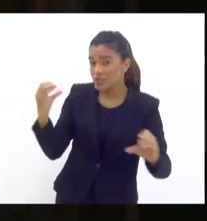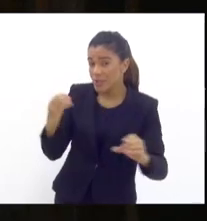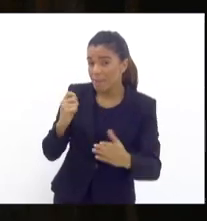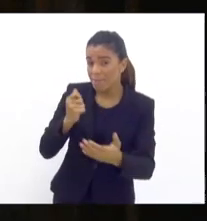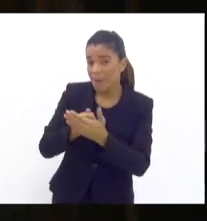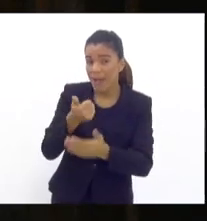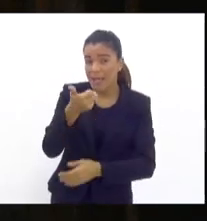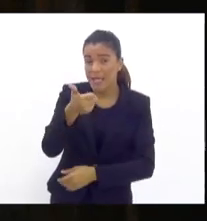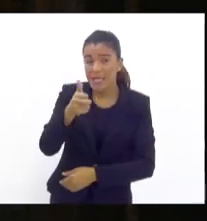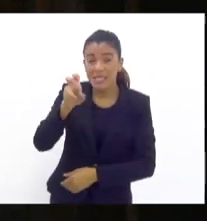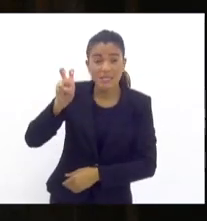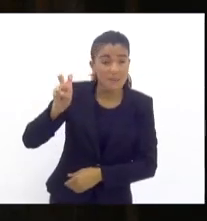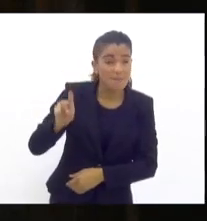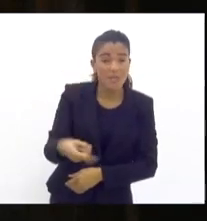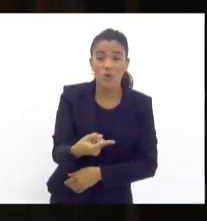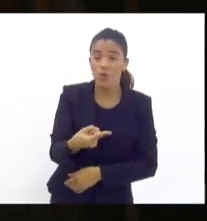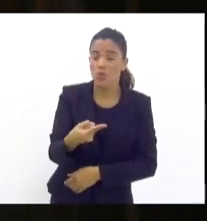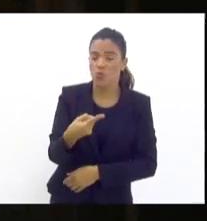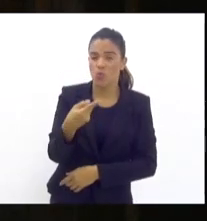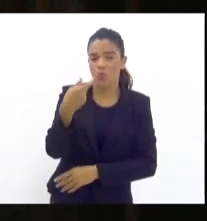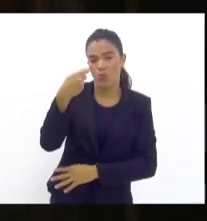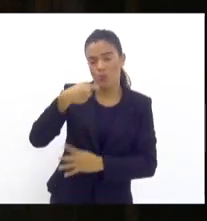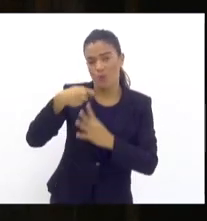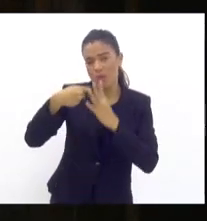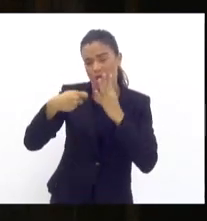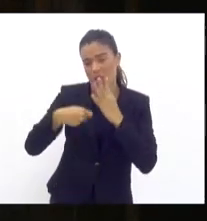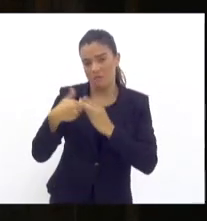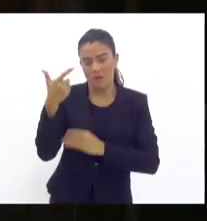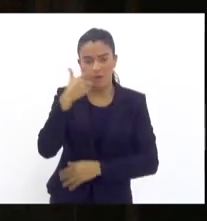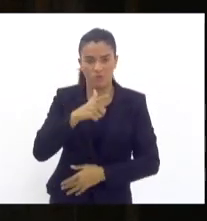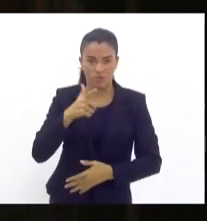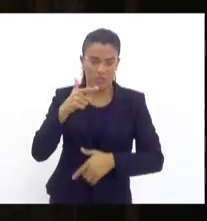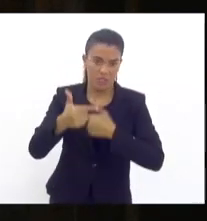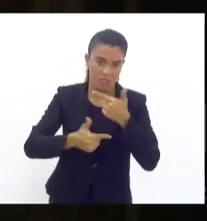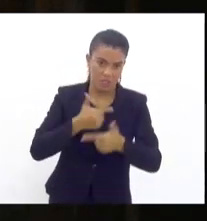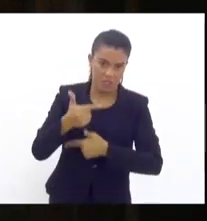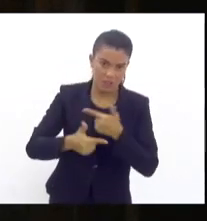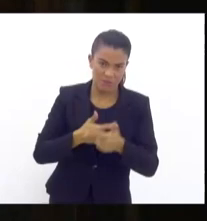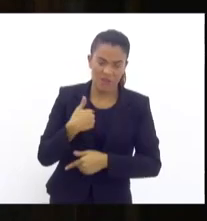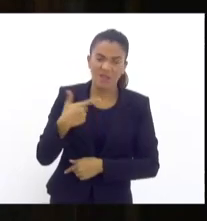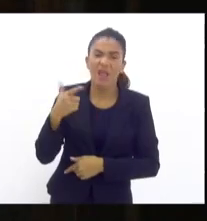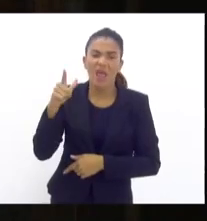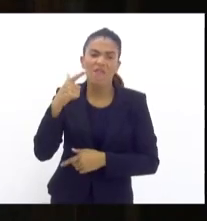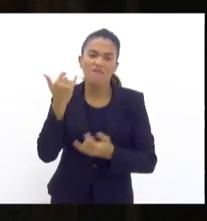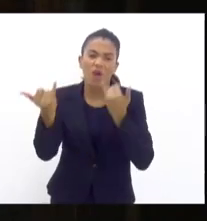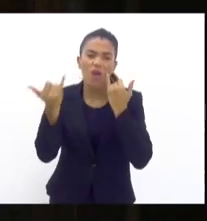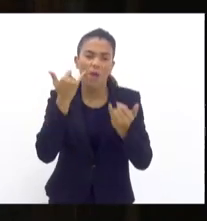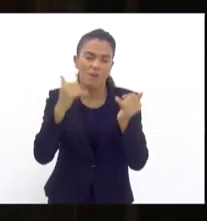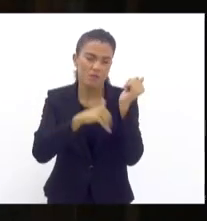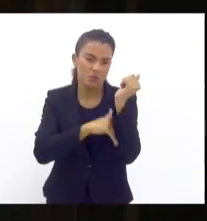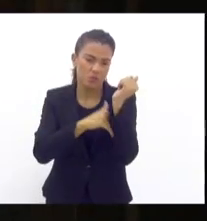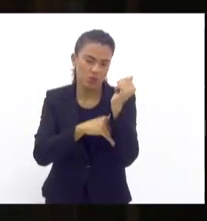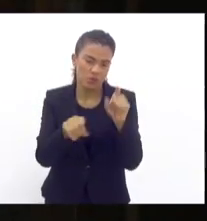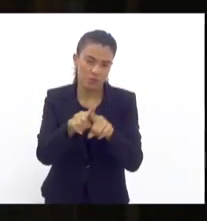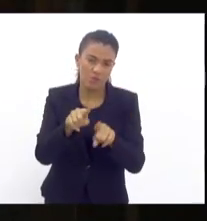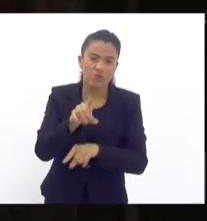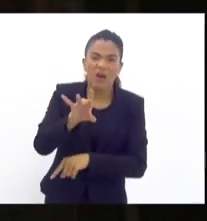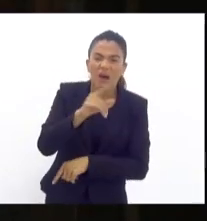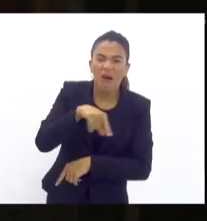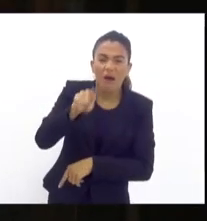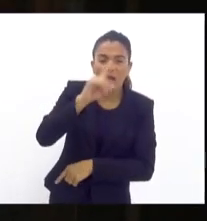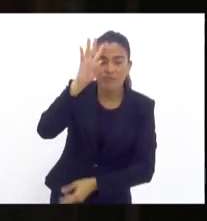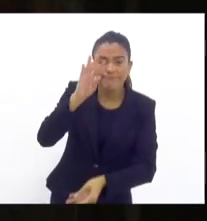mil reais para poder funcionar. E outras situações que são sigilosas, que eu não posso aqui tecer, mas é só para os senhores terem uma ideia